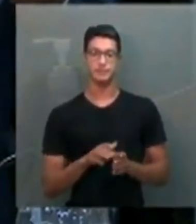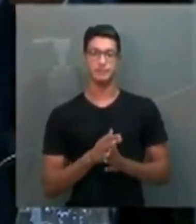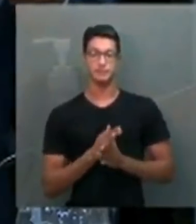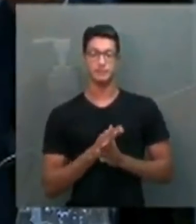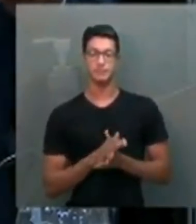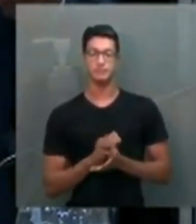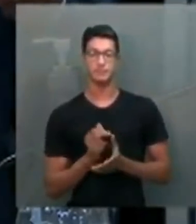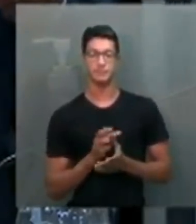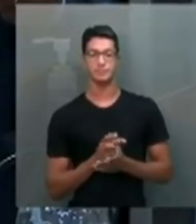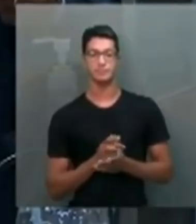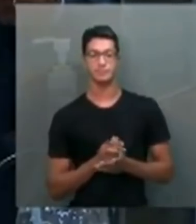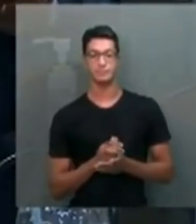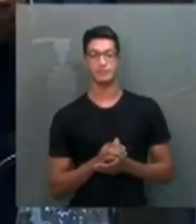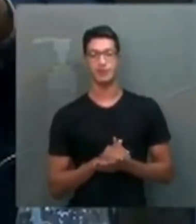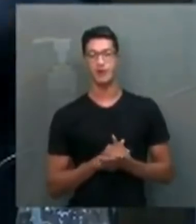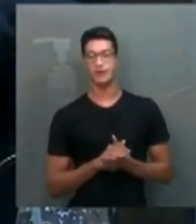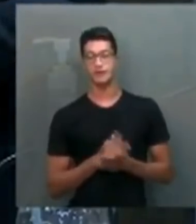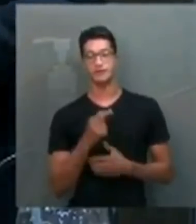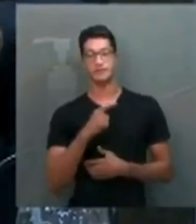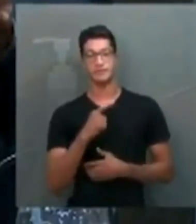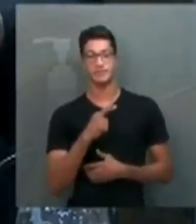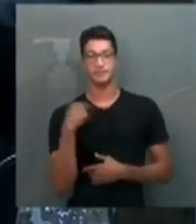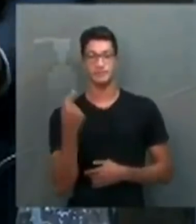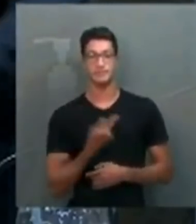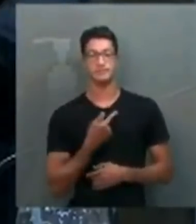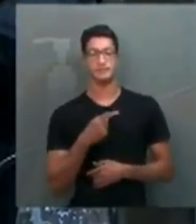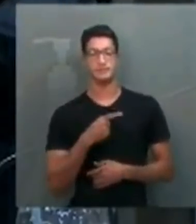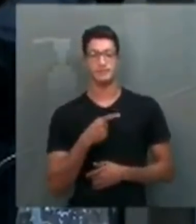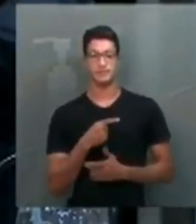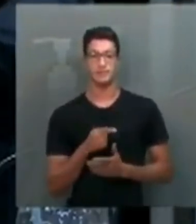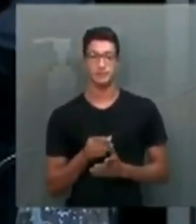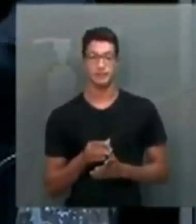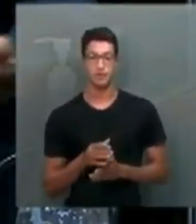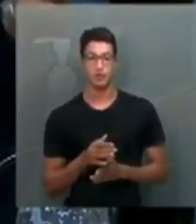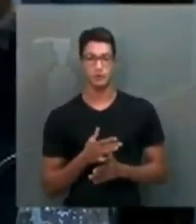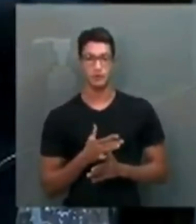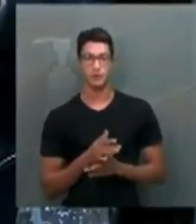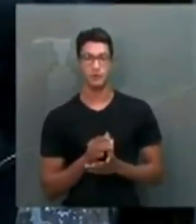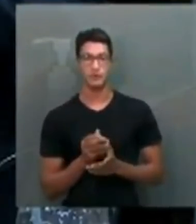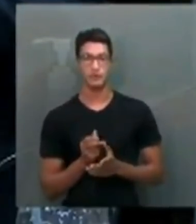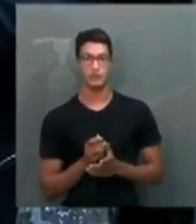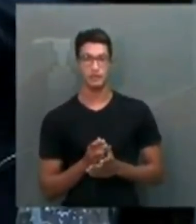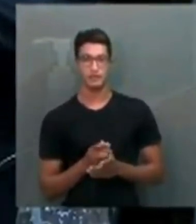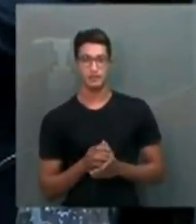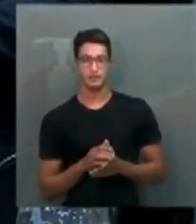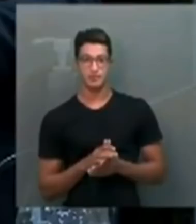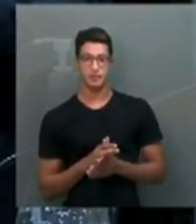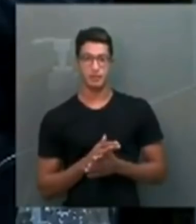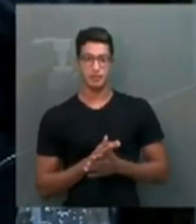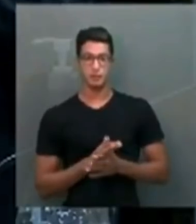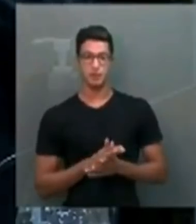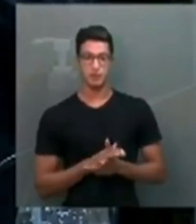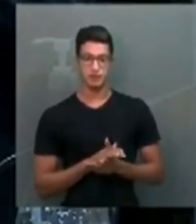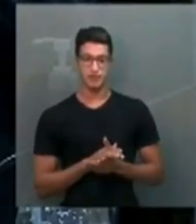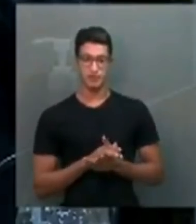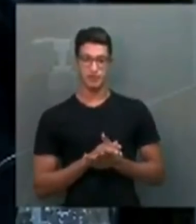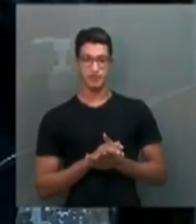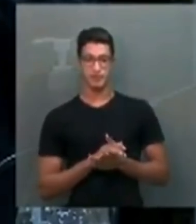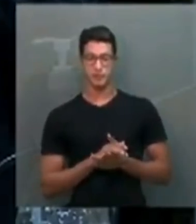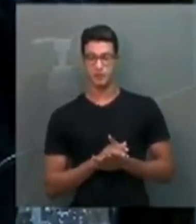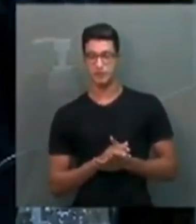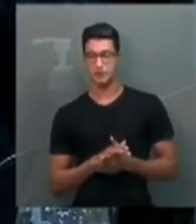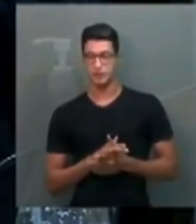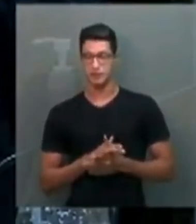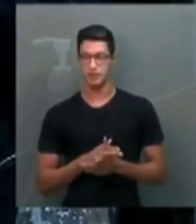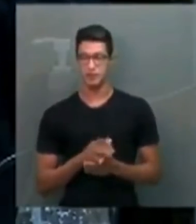contrato completo de 100 milhões de doses. A única diferença entre as 46 primeiras